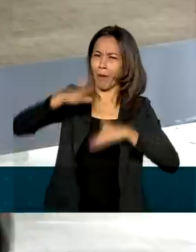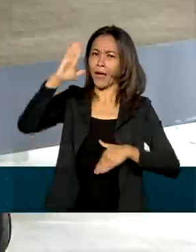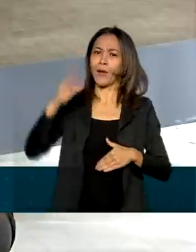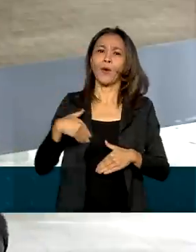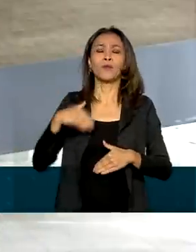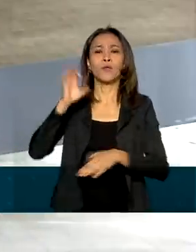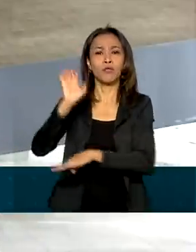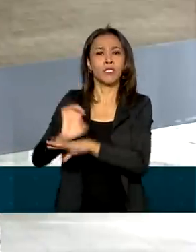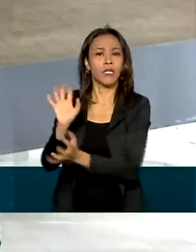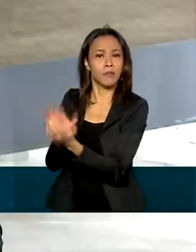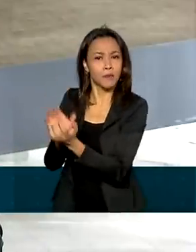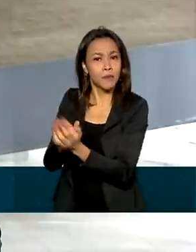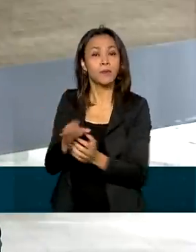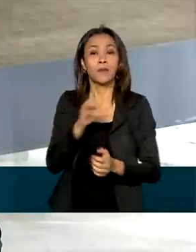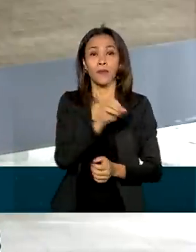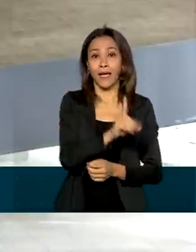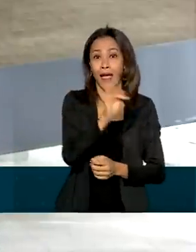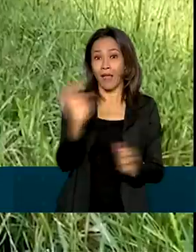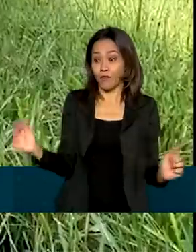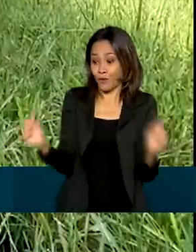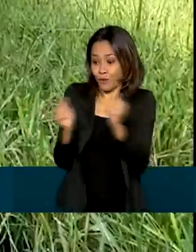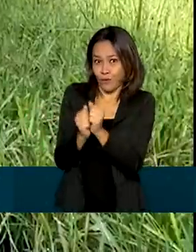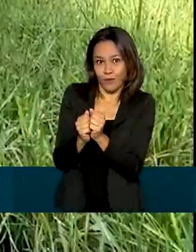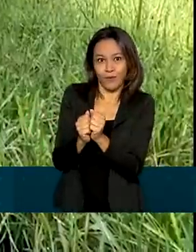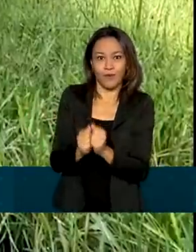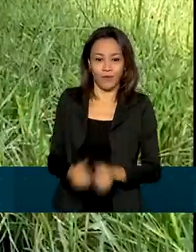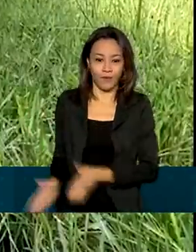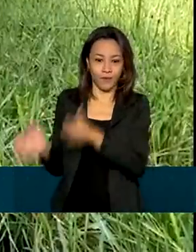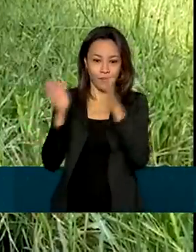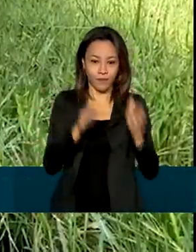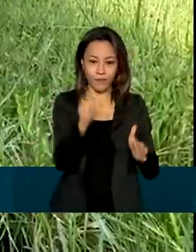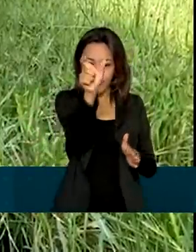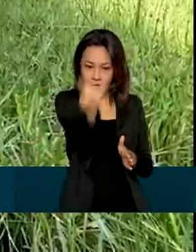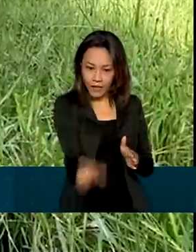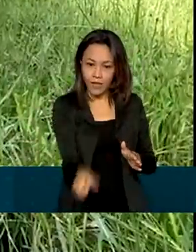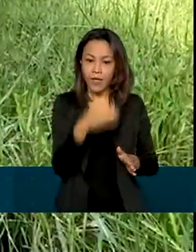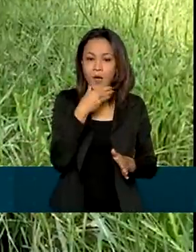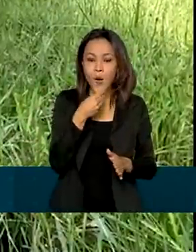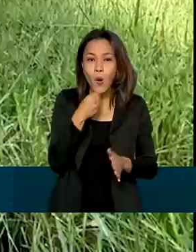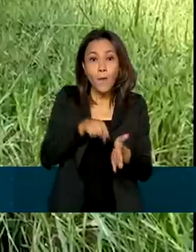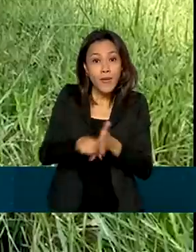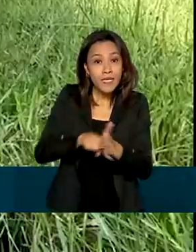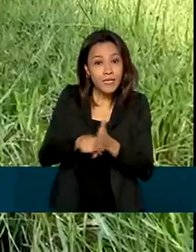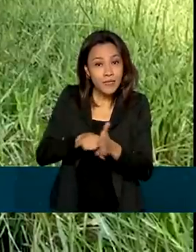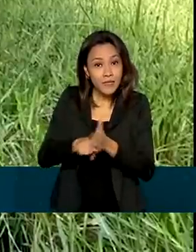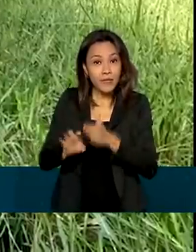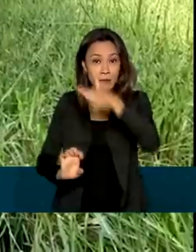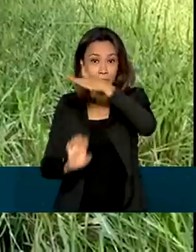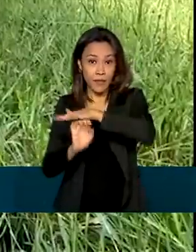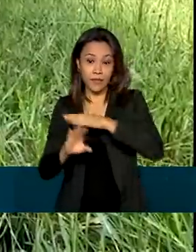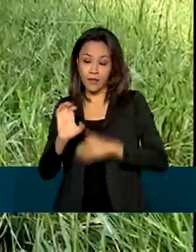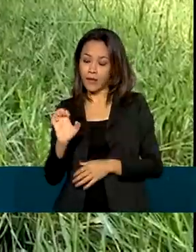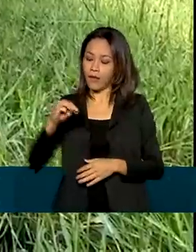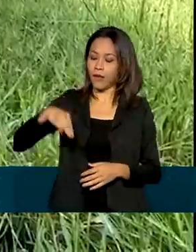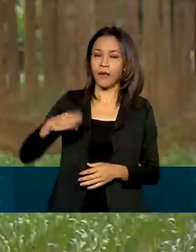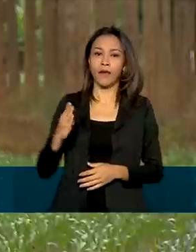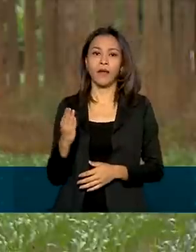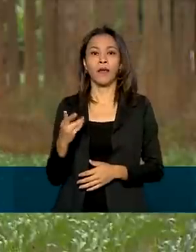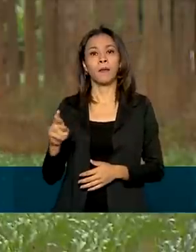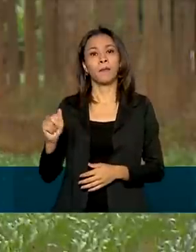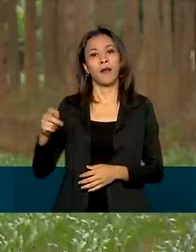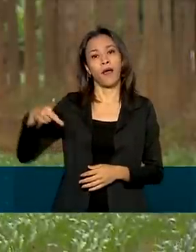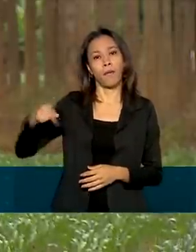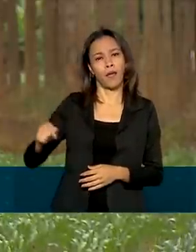Pernambuco e o Distrito Federal juntos. Abílio é pesquisador da Embrapa e usa o conhecimento da empresa como produtor rural.